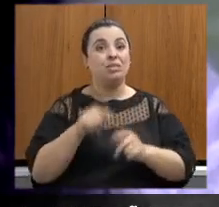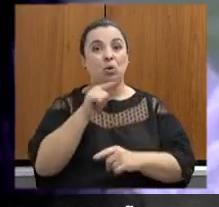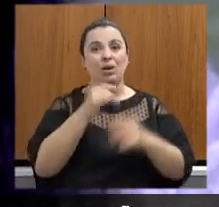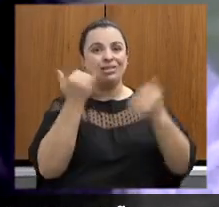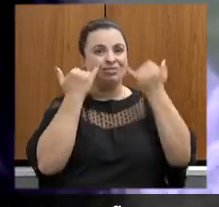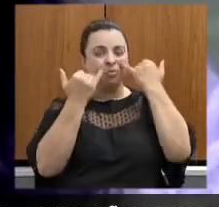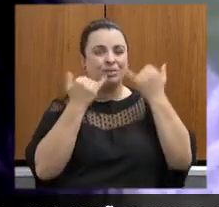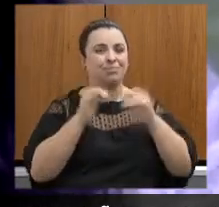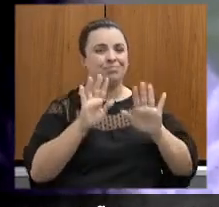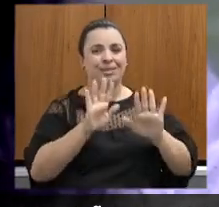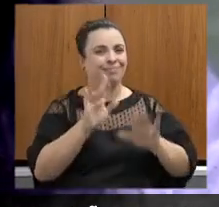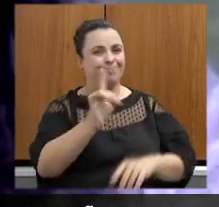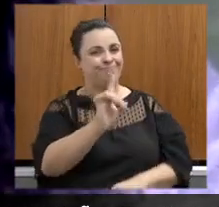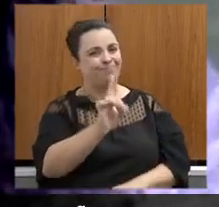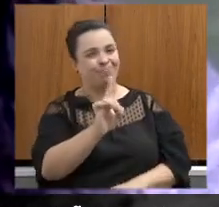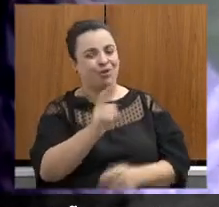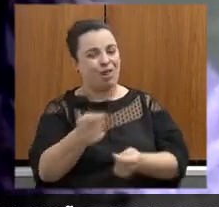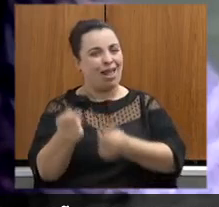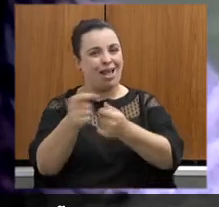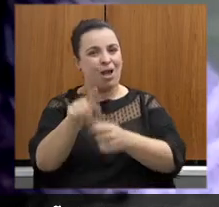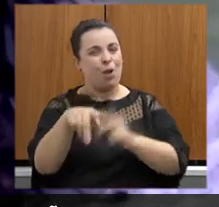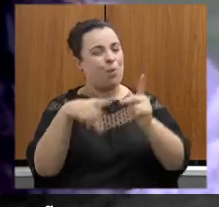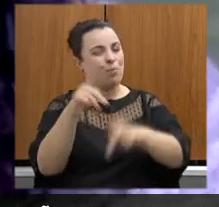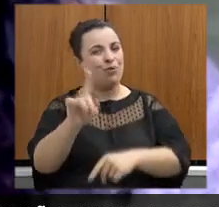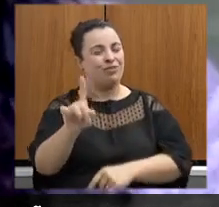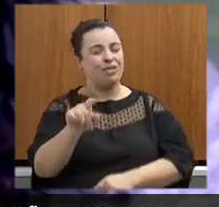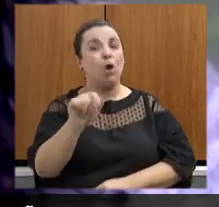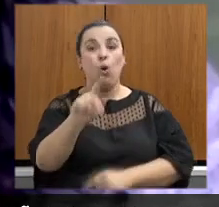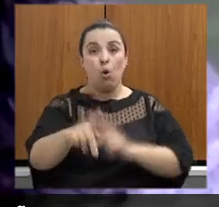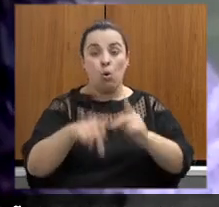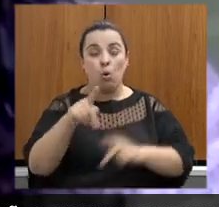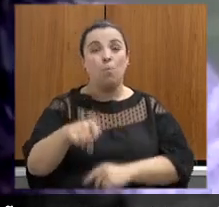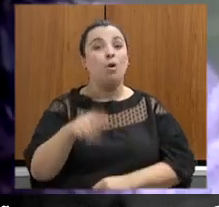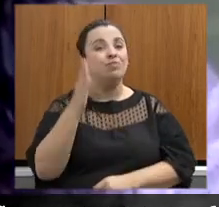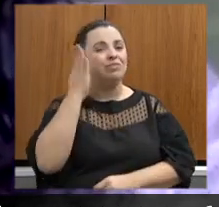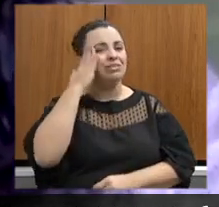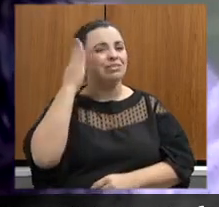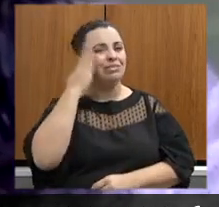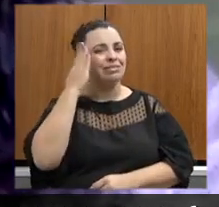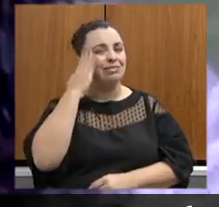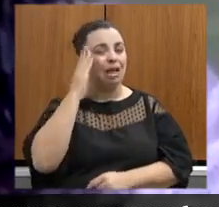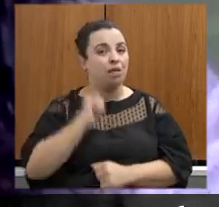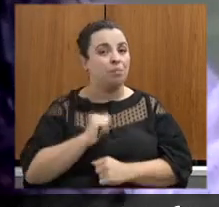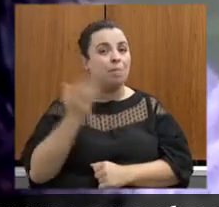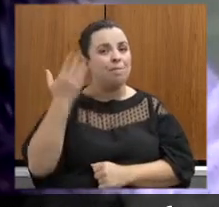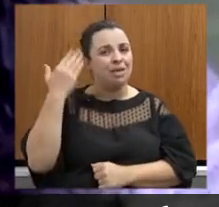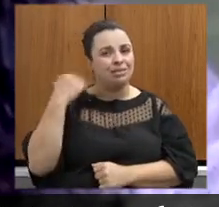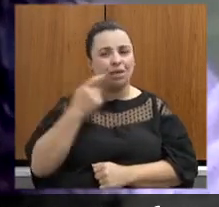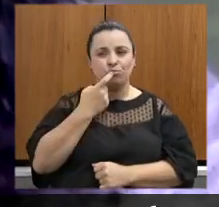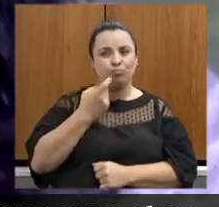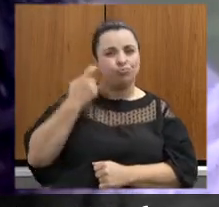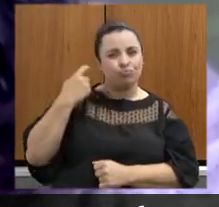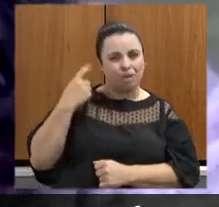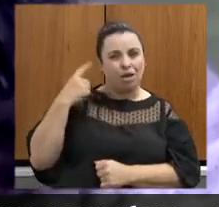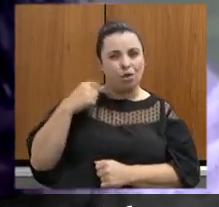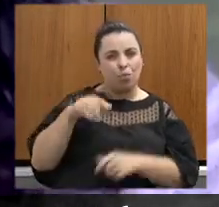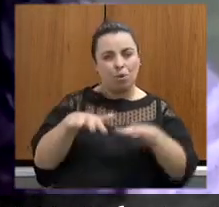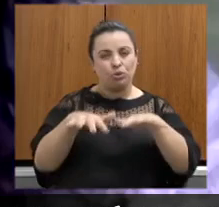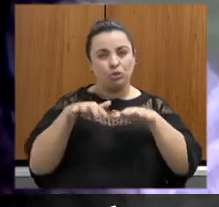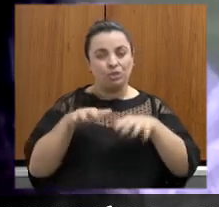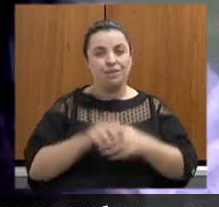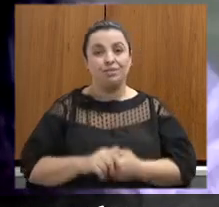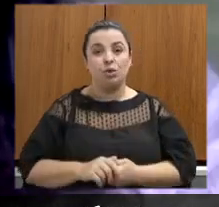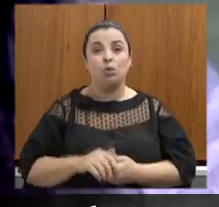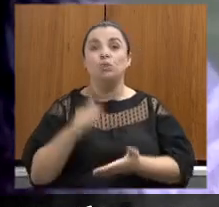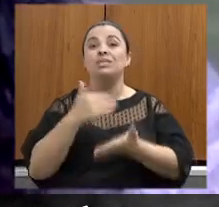enganam não sabe recebemos em uma recente audiência pública por exemplo o secretário de